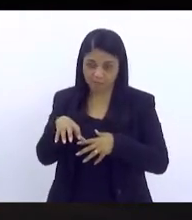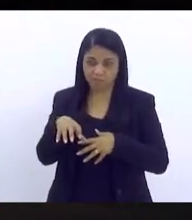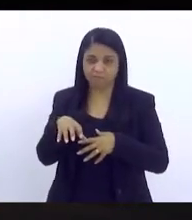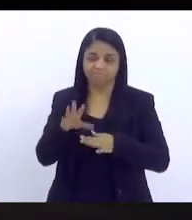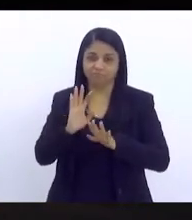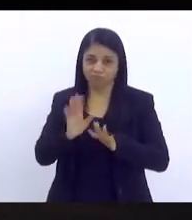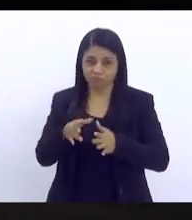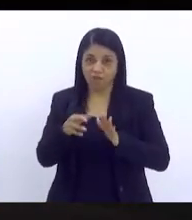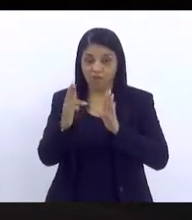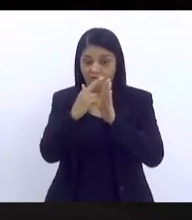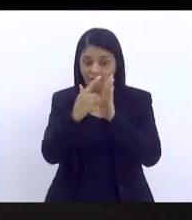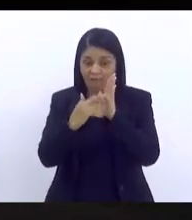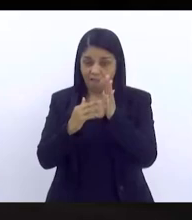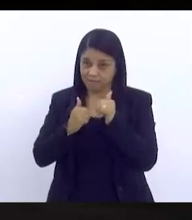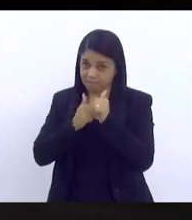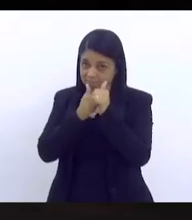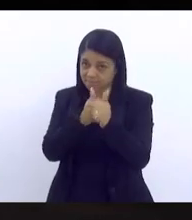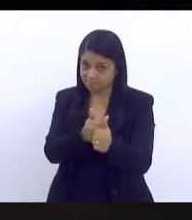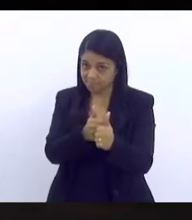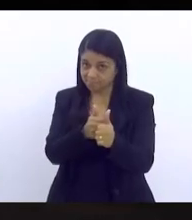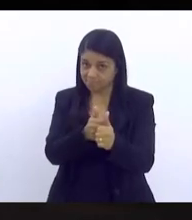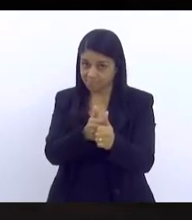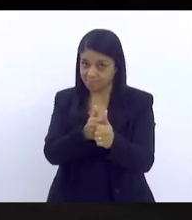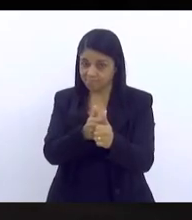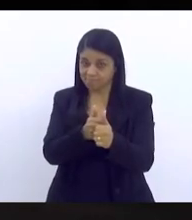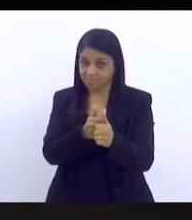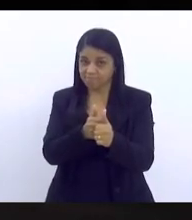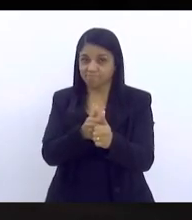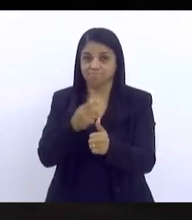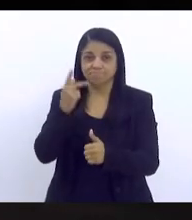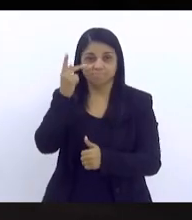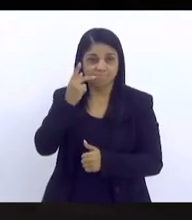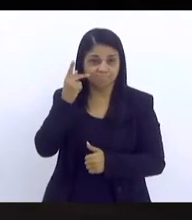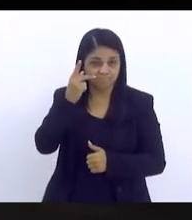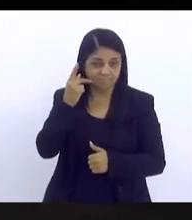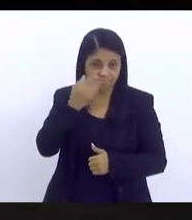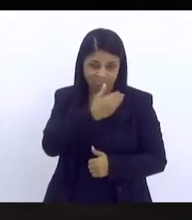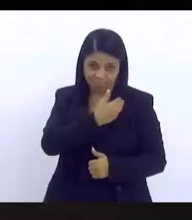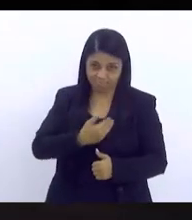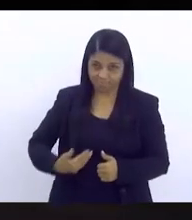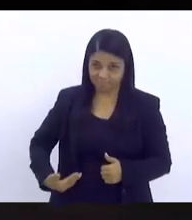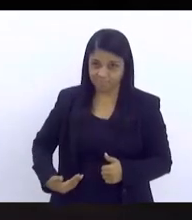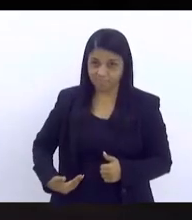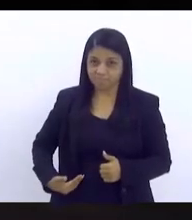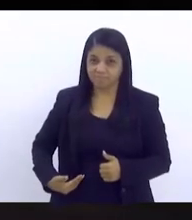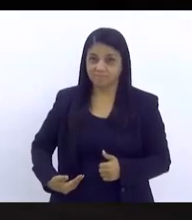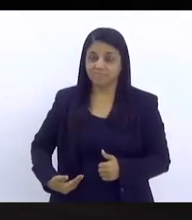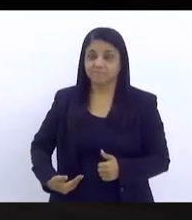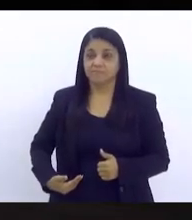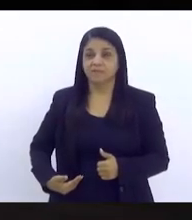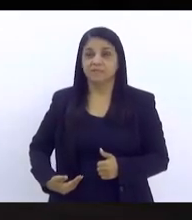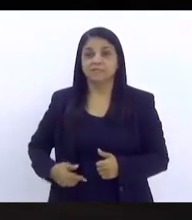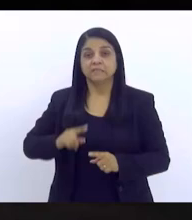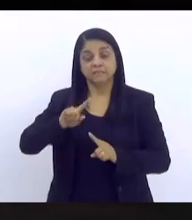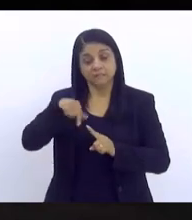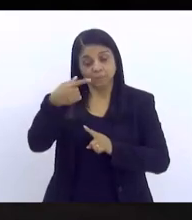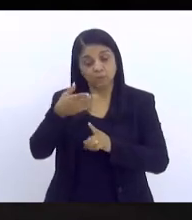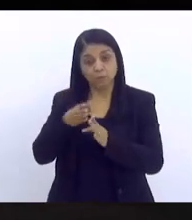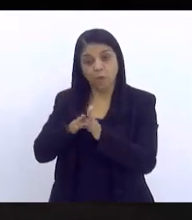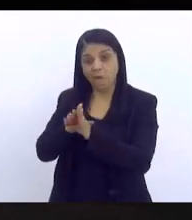previsto como modos operantes de execução de política pública. E vira sempre uma recomendação,